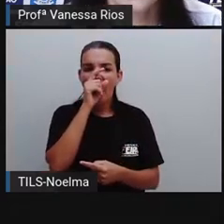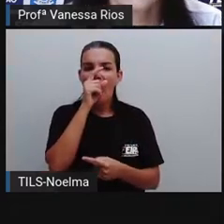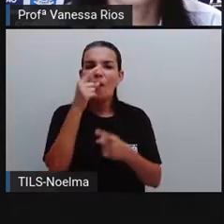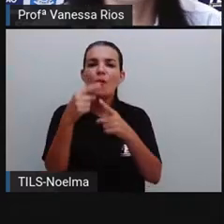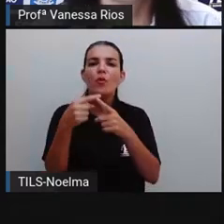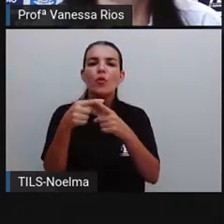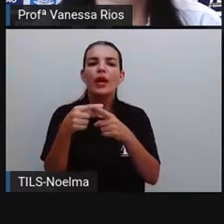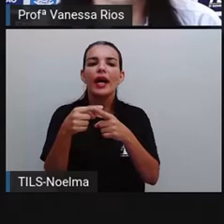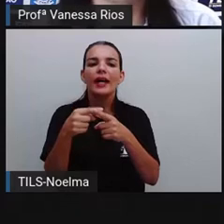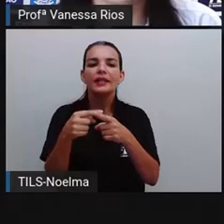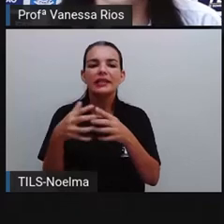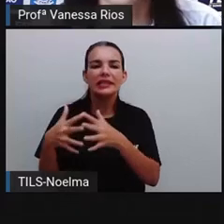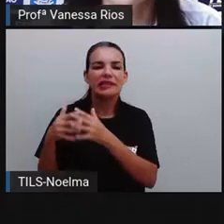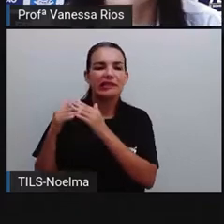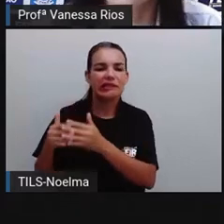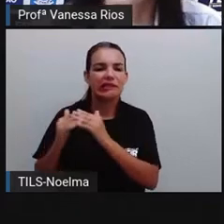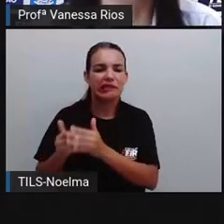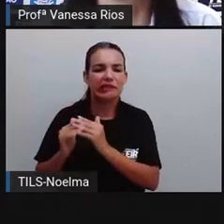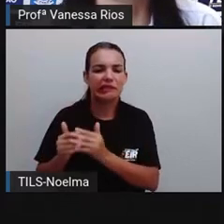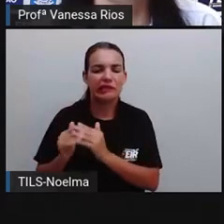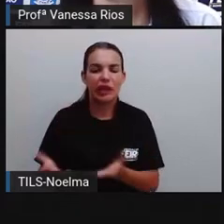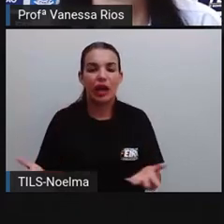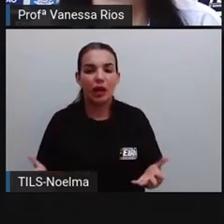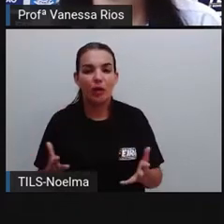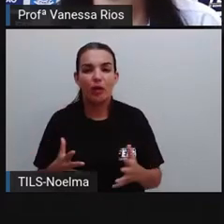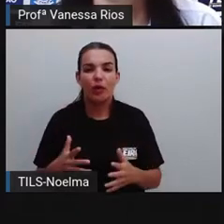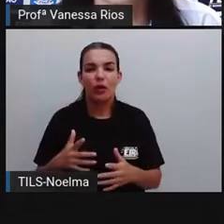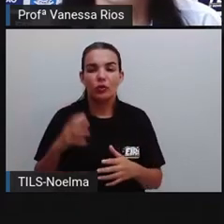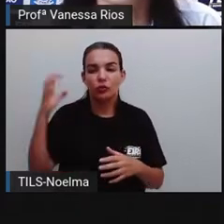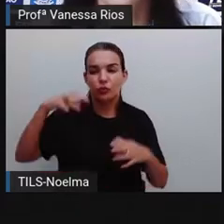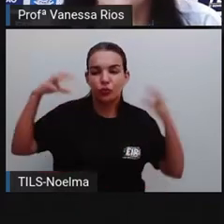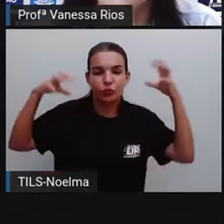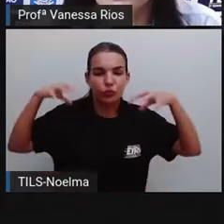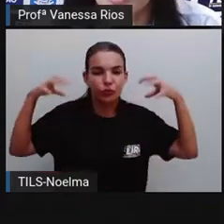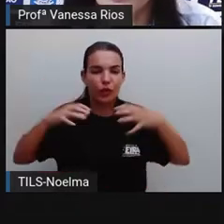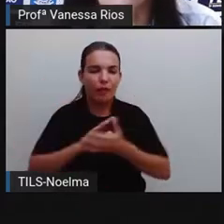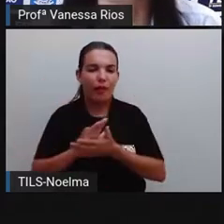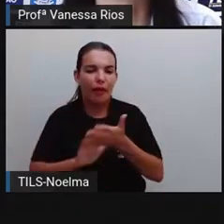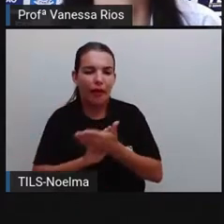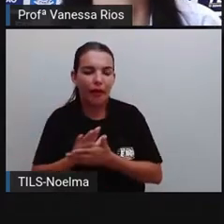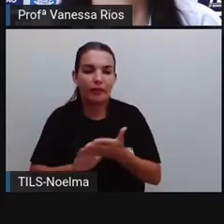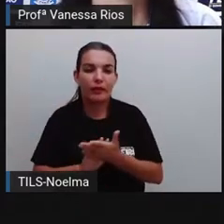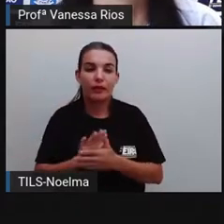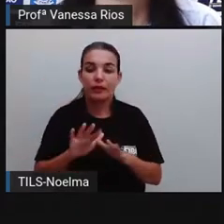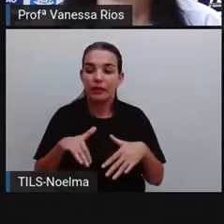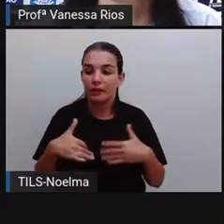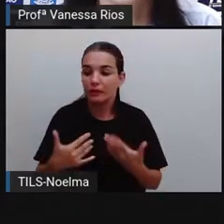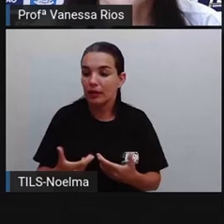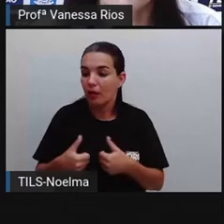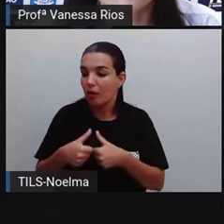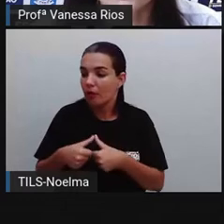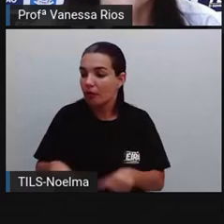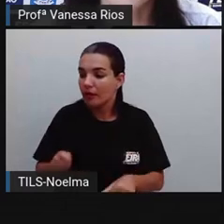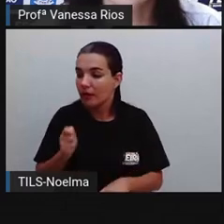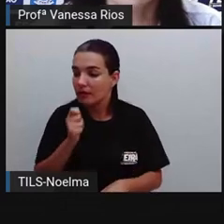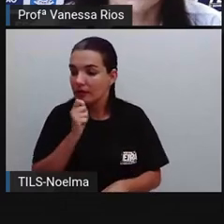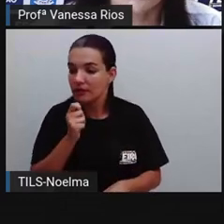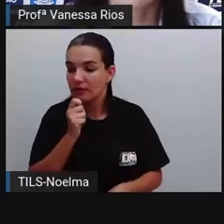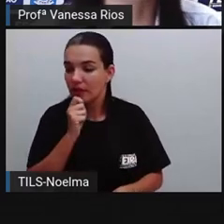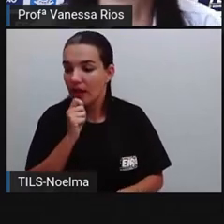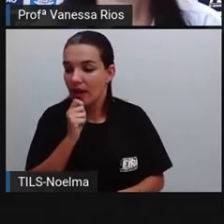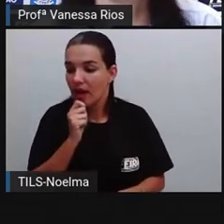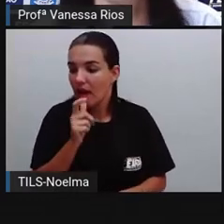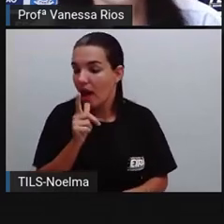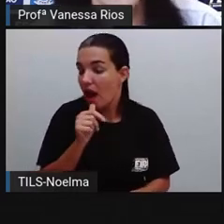hídrica, do processo das chuvas, Da renovação aí do ciclo hidrológico, onde muitos rios estão mais